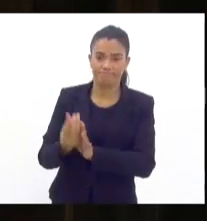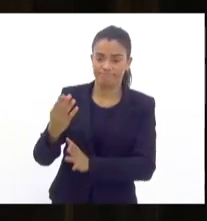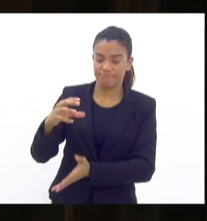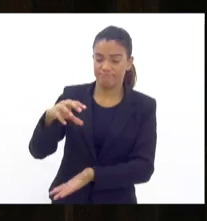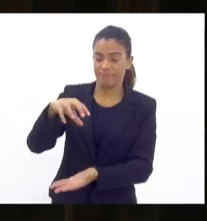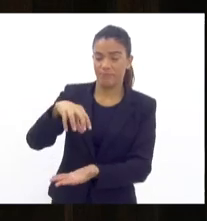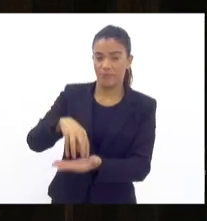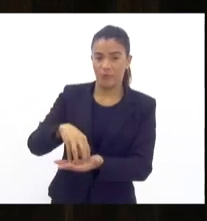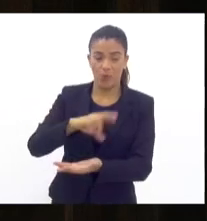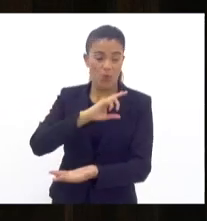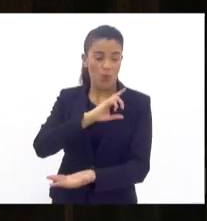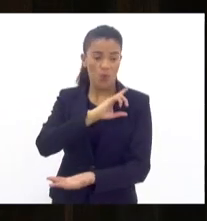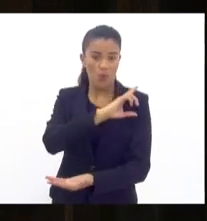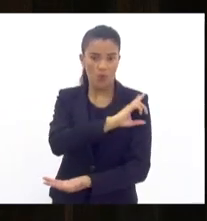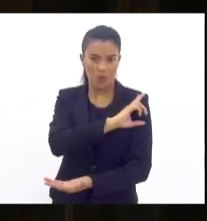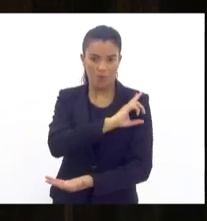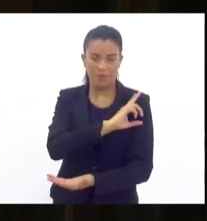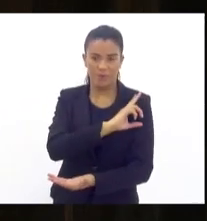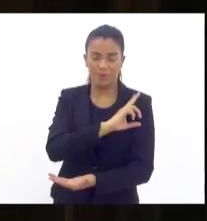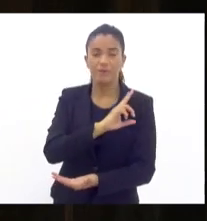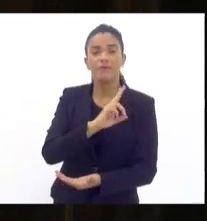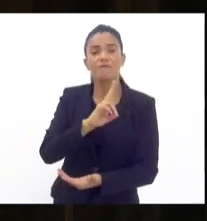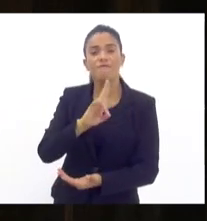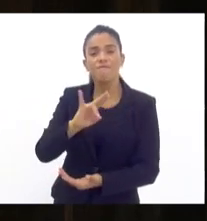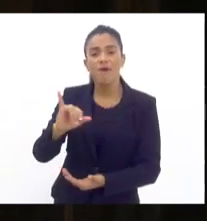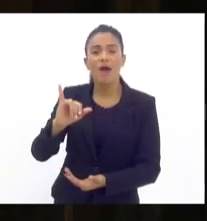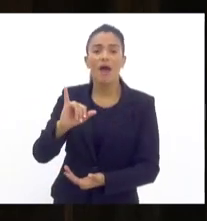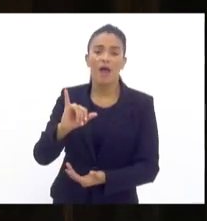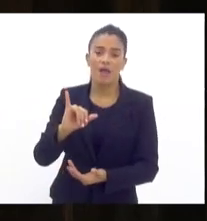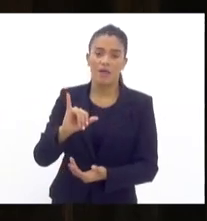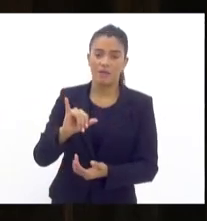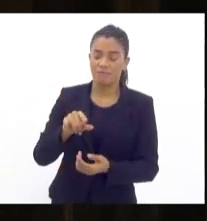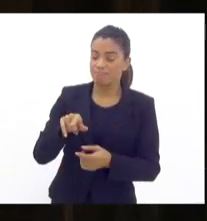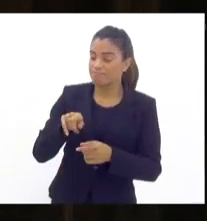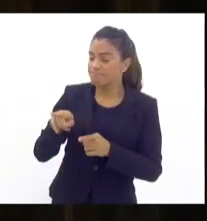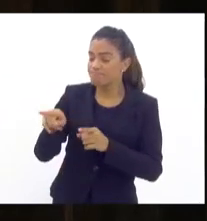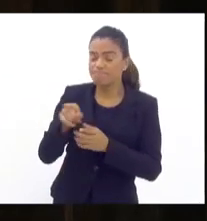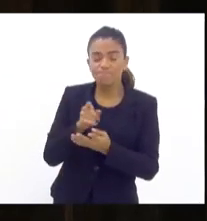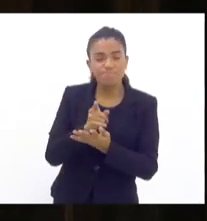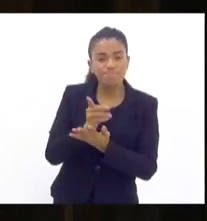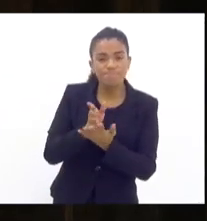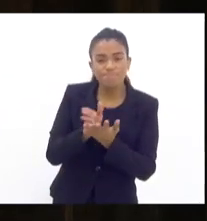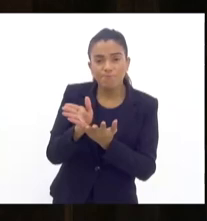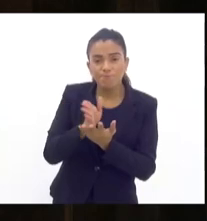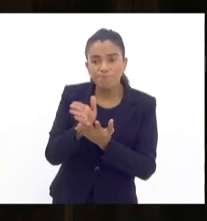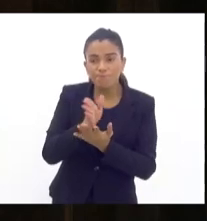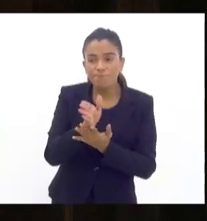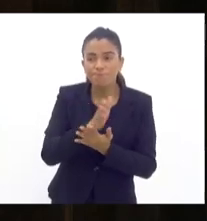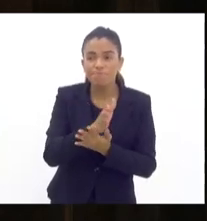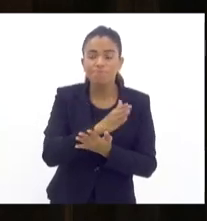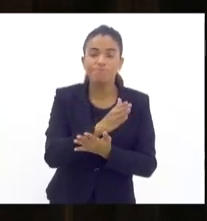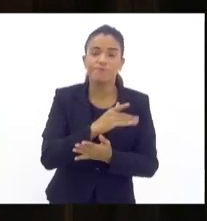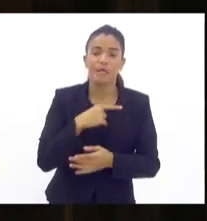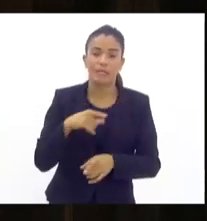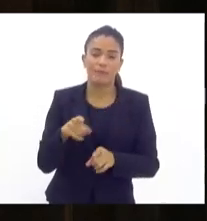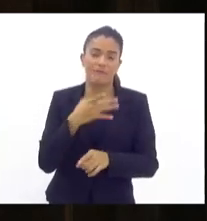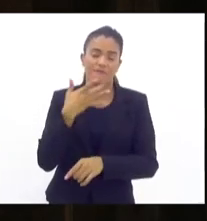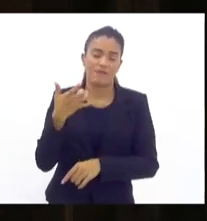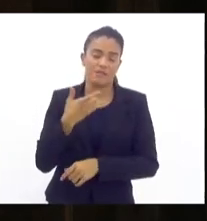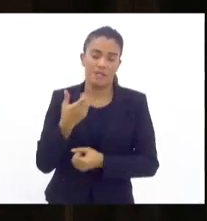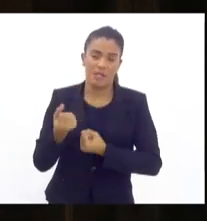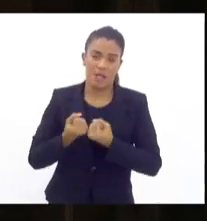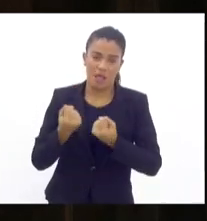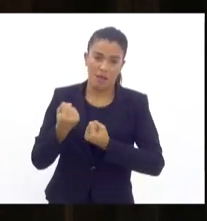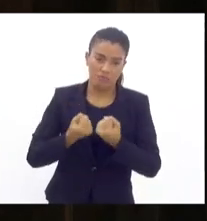o comandante da companhia vai despachar do terreno, então, isso vai facilitar muito o fluxo de viaturas e, para essa